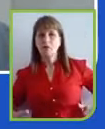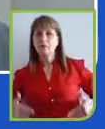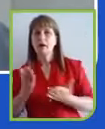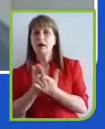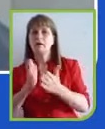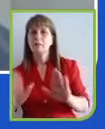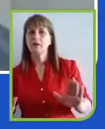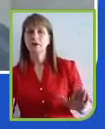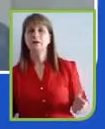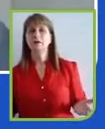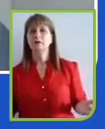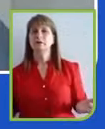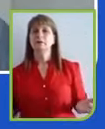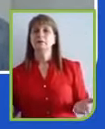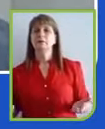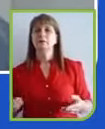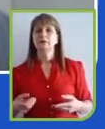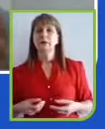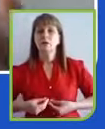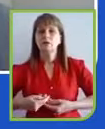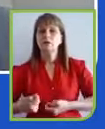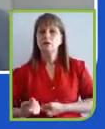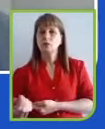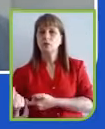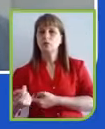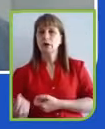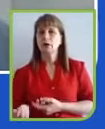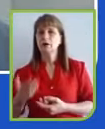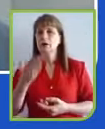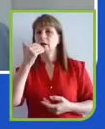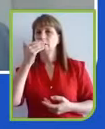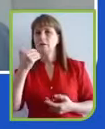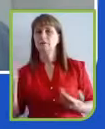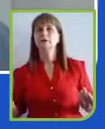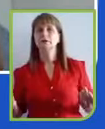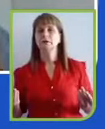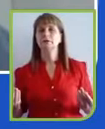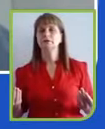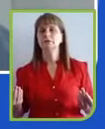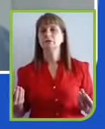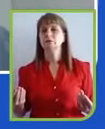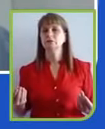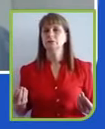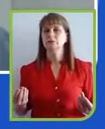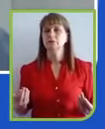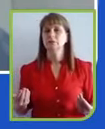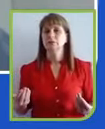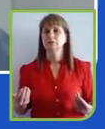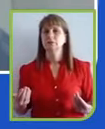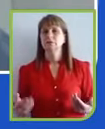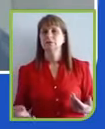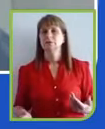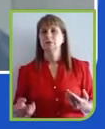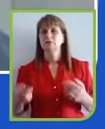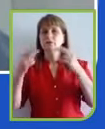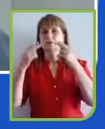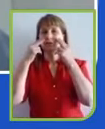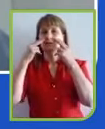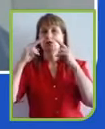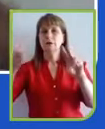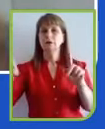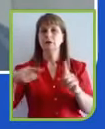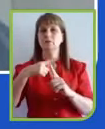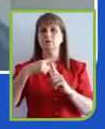conteúdo daquele alimento vai estar mantido por mais algum tempo. Então, o olhar positivo para a oportunidade